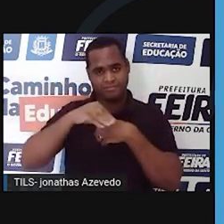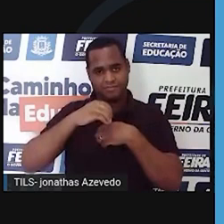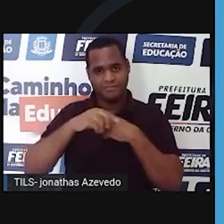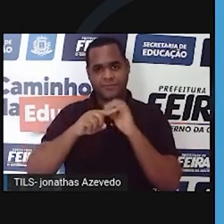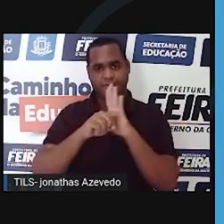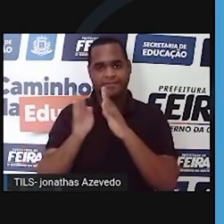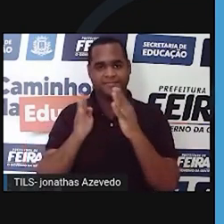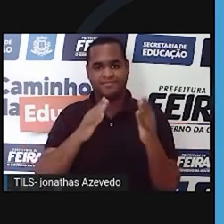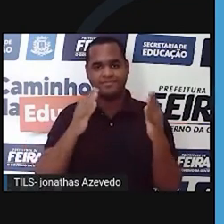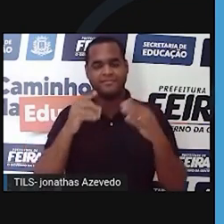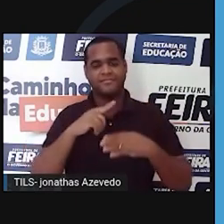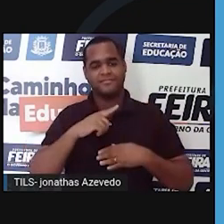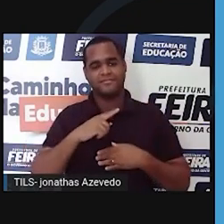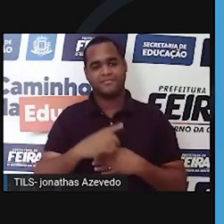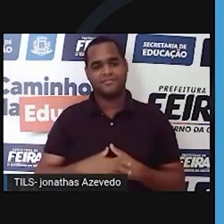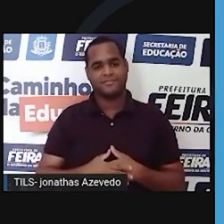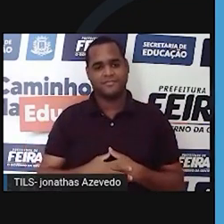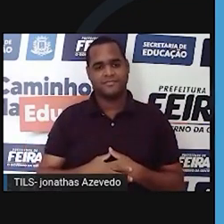hoje.